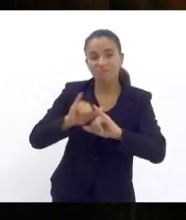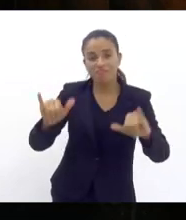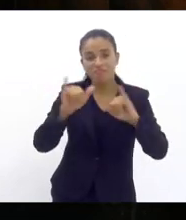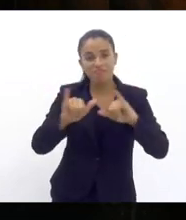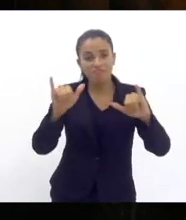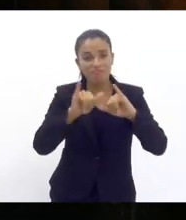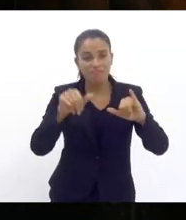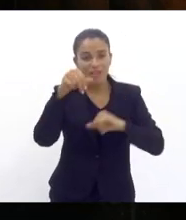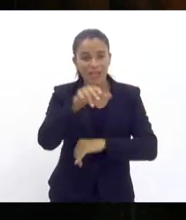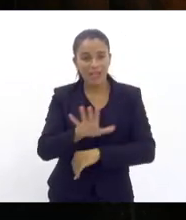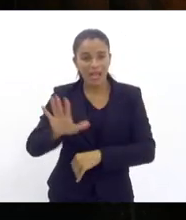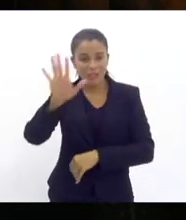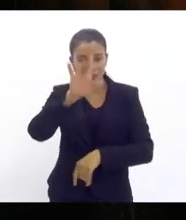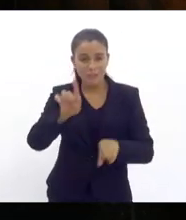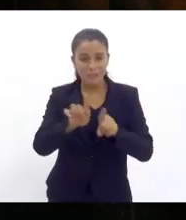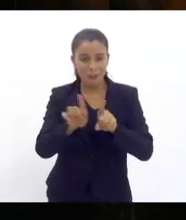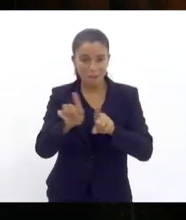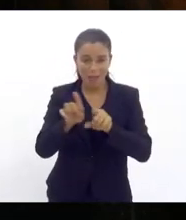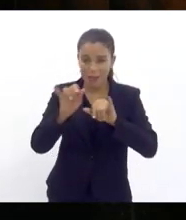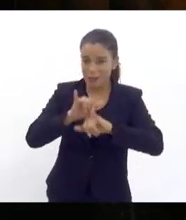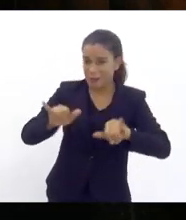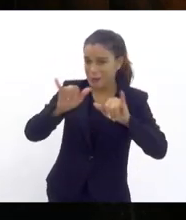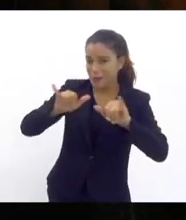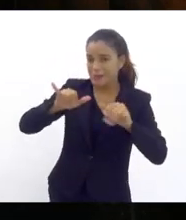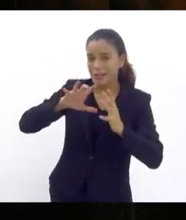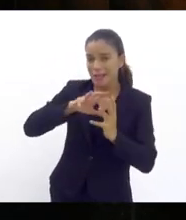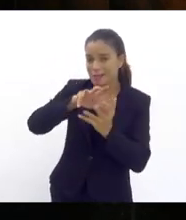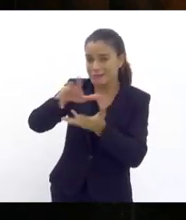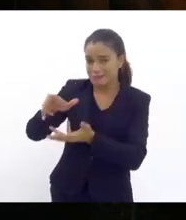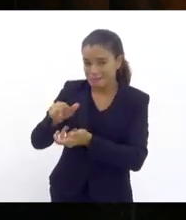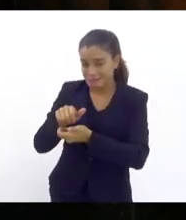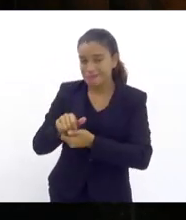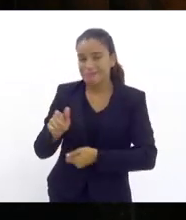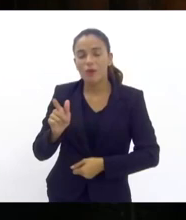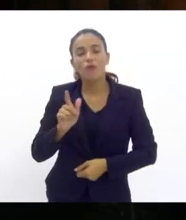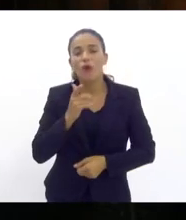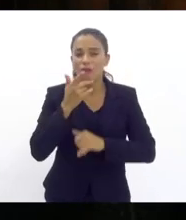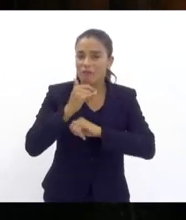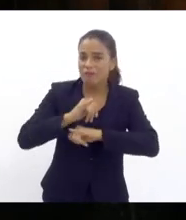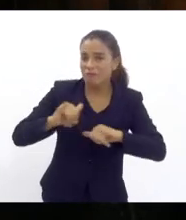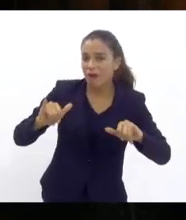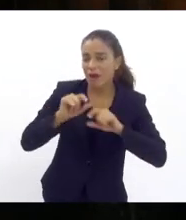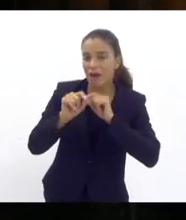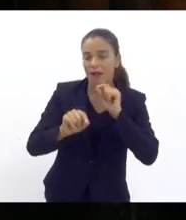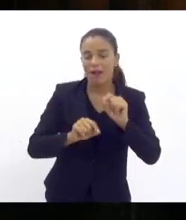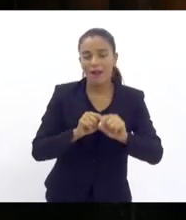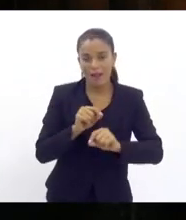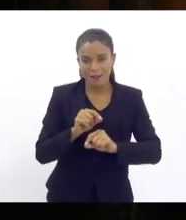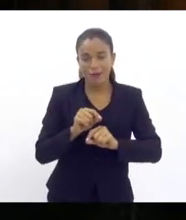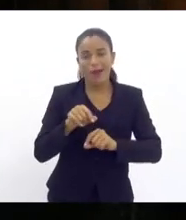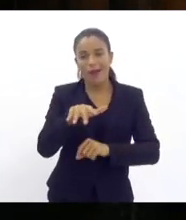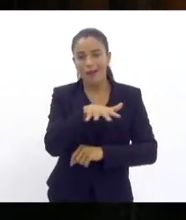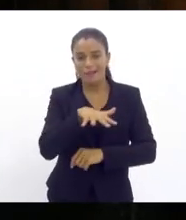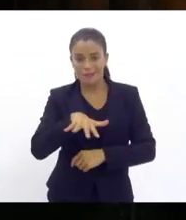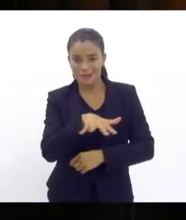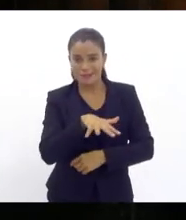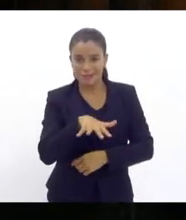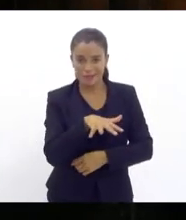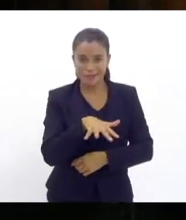nacional e internacional foi colocada a questão